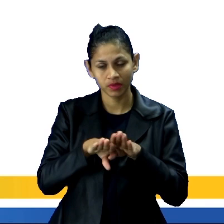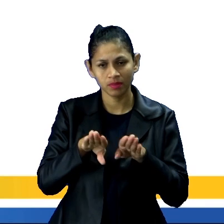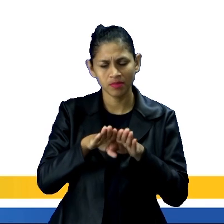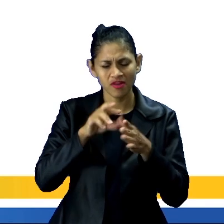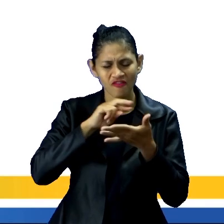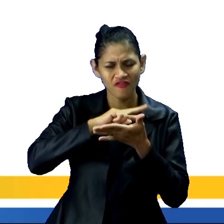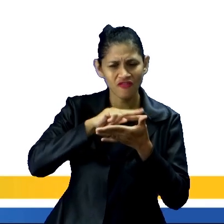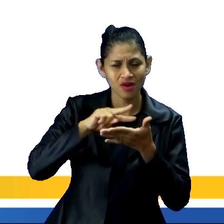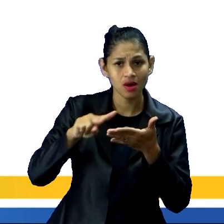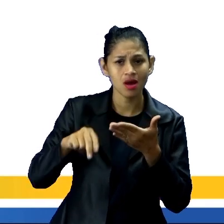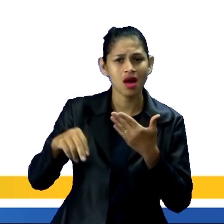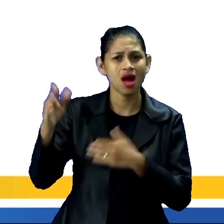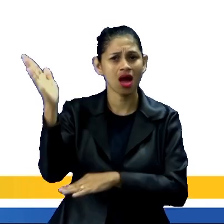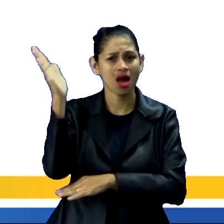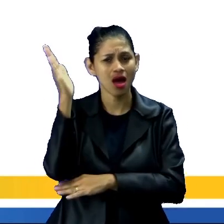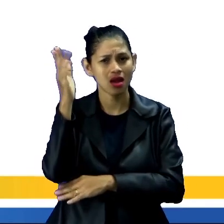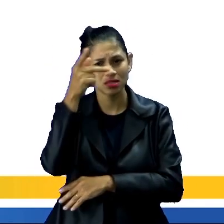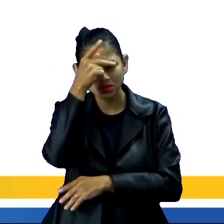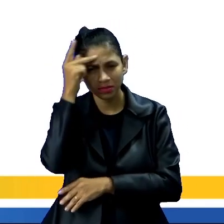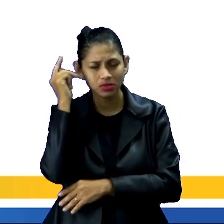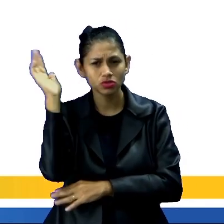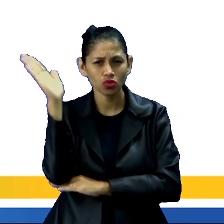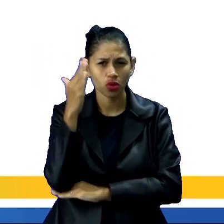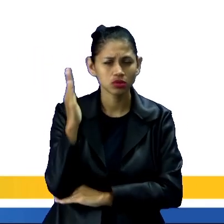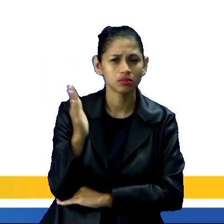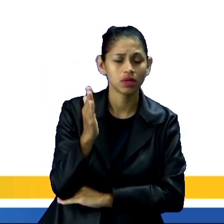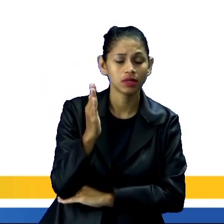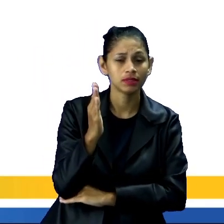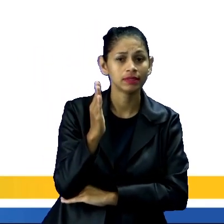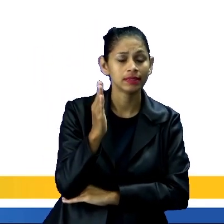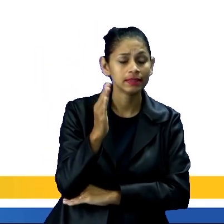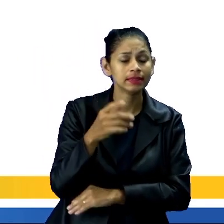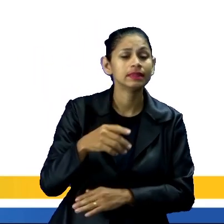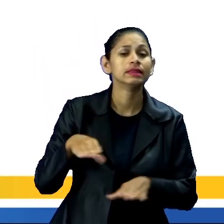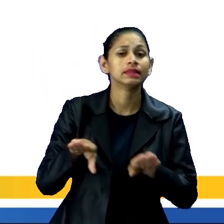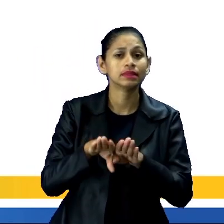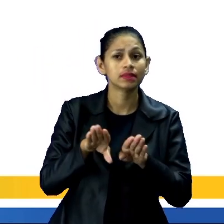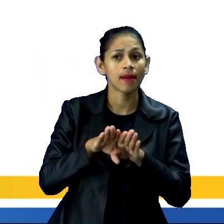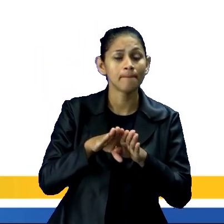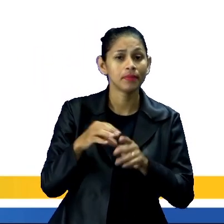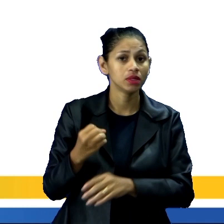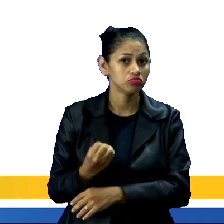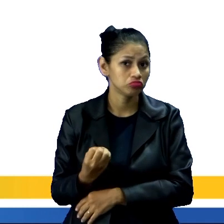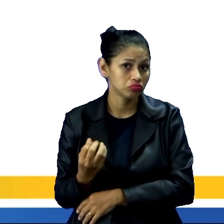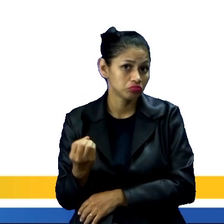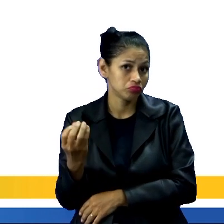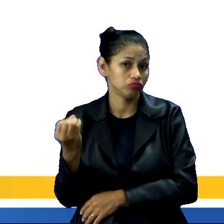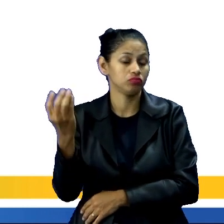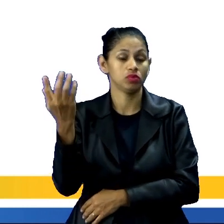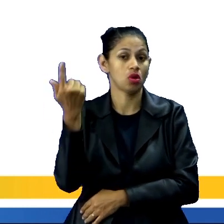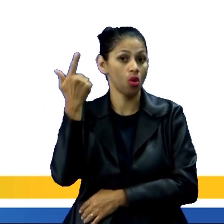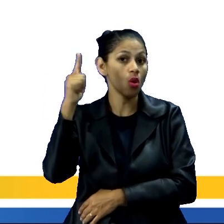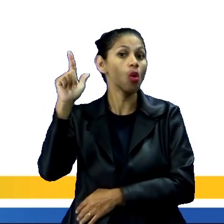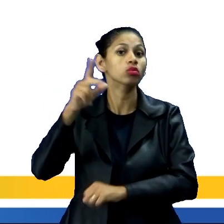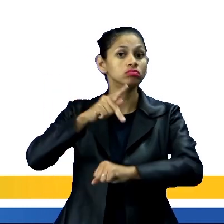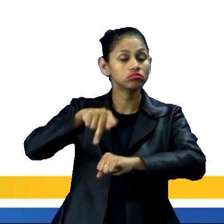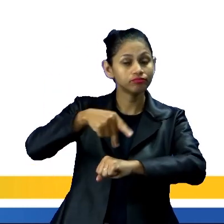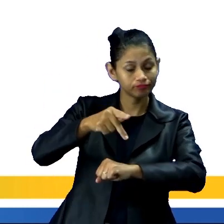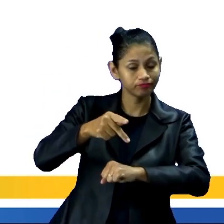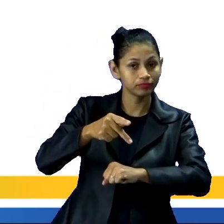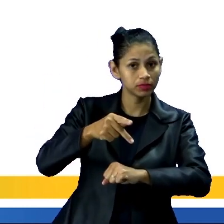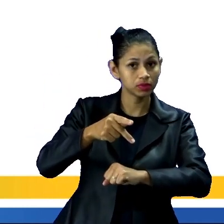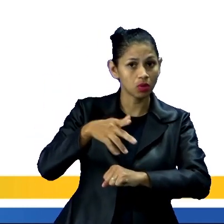para outro. Olha só a palavrinha, emigran, né? São emigrantes. Ou seja, eles deixaram nosso país, foram para outro. Isto é, sai do